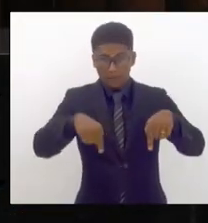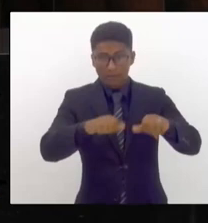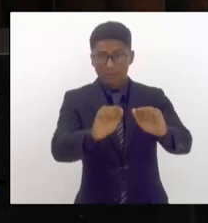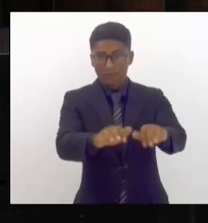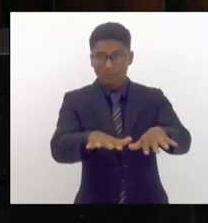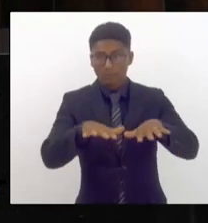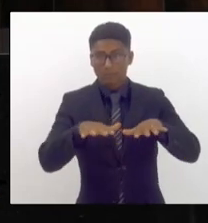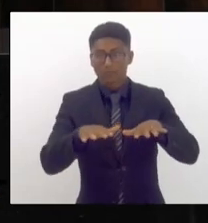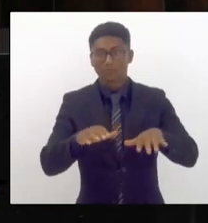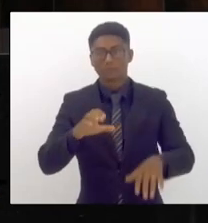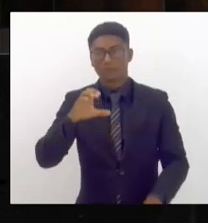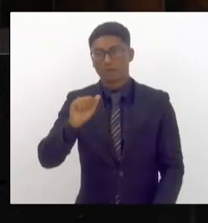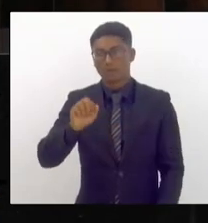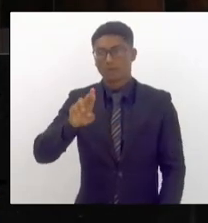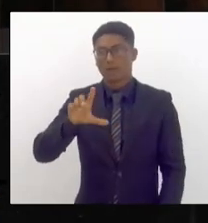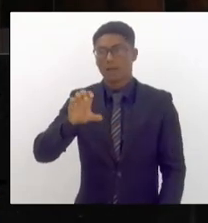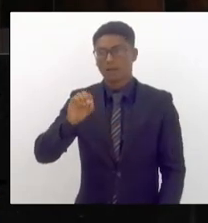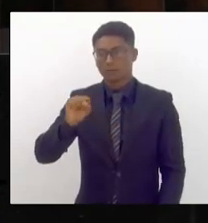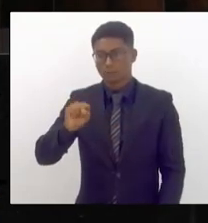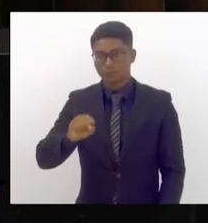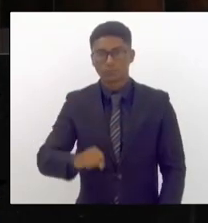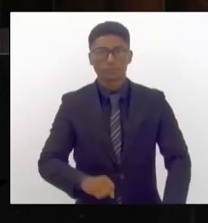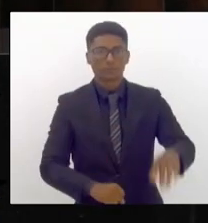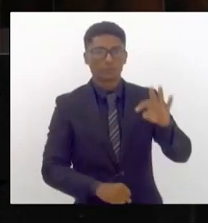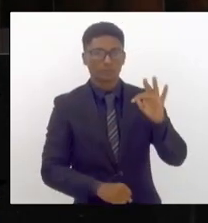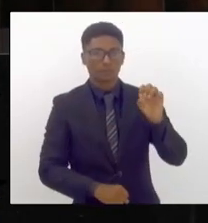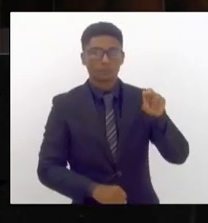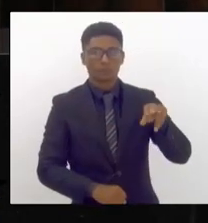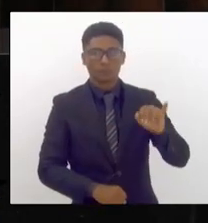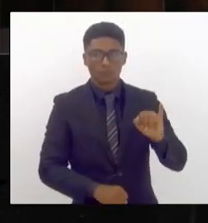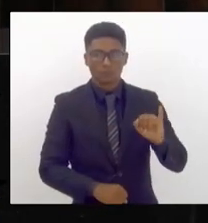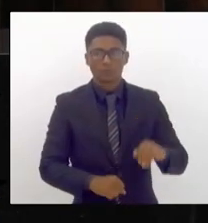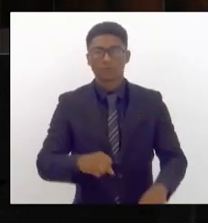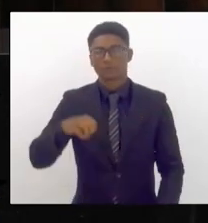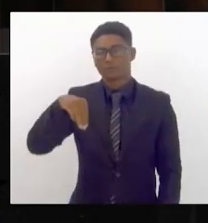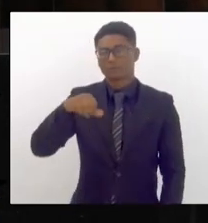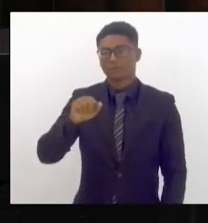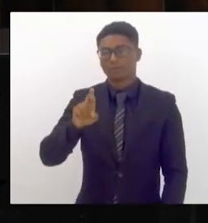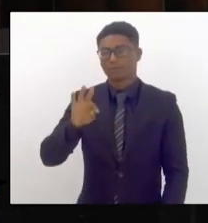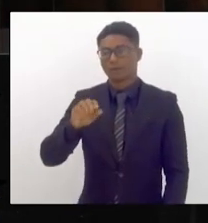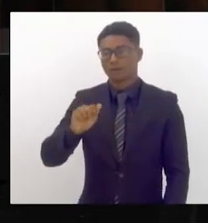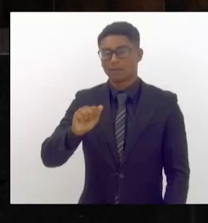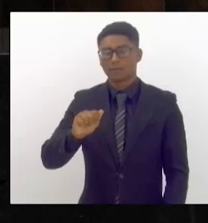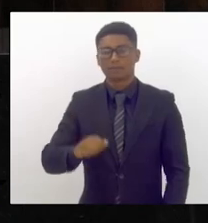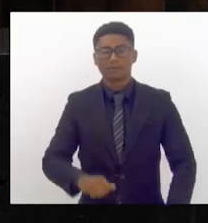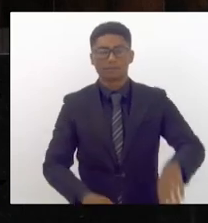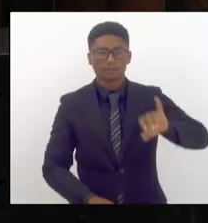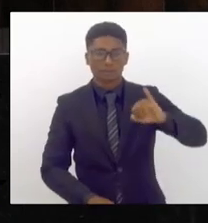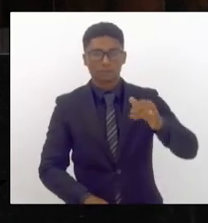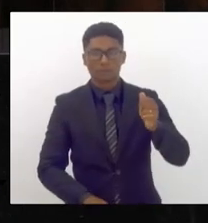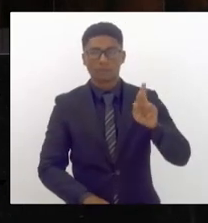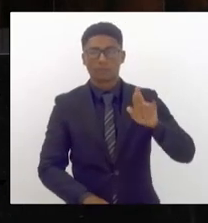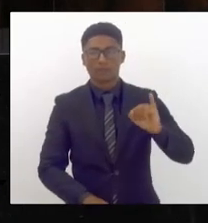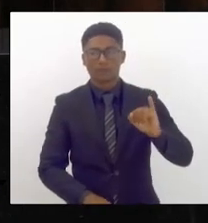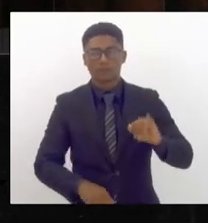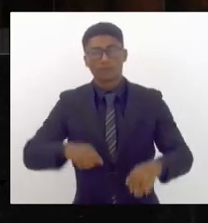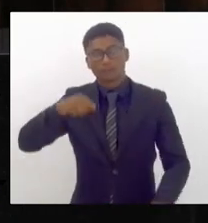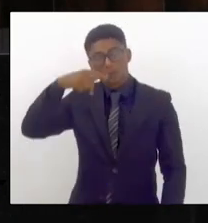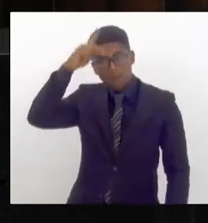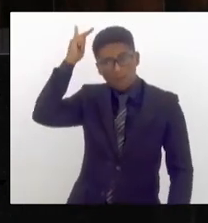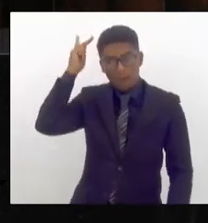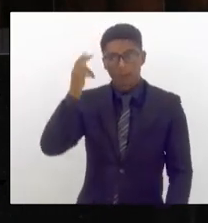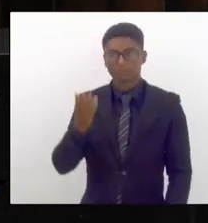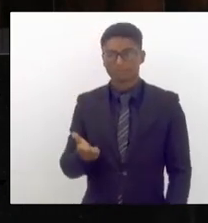deputada Carlinhos Machado deputado Tony de Paula deputada Marta Rocha deputado Jari deputado Luiz Paulo